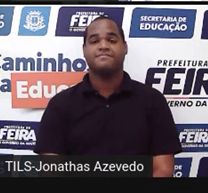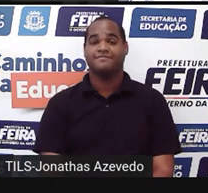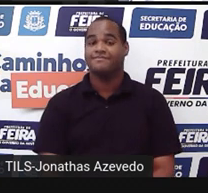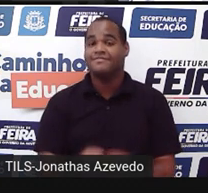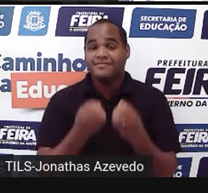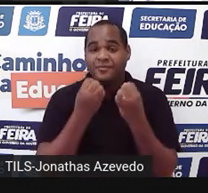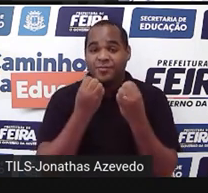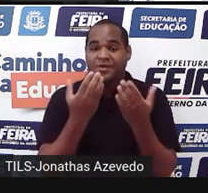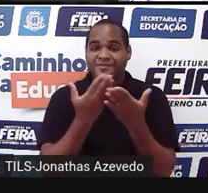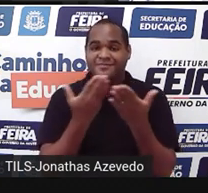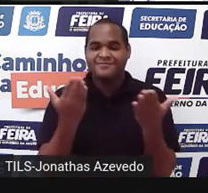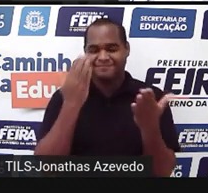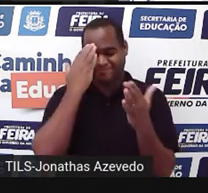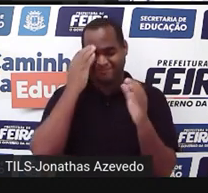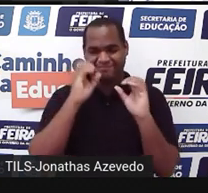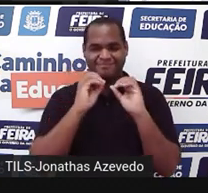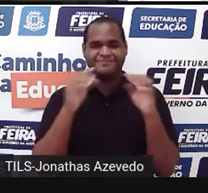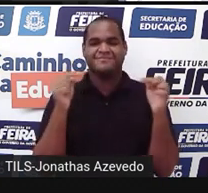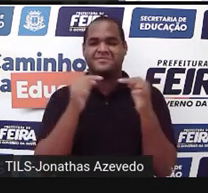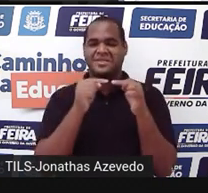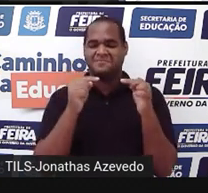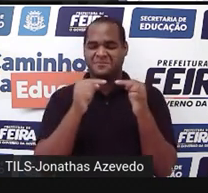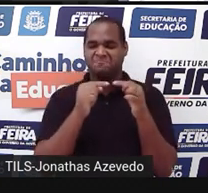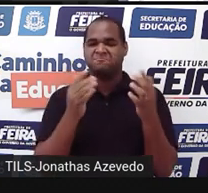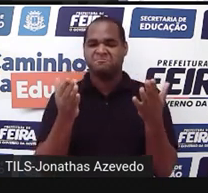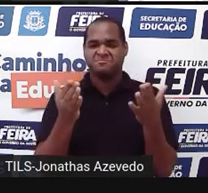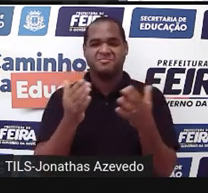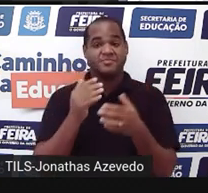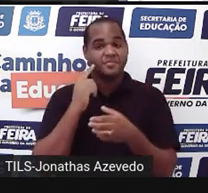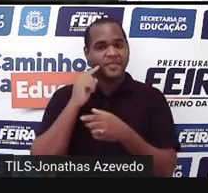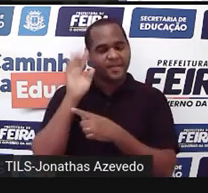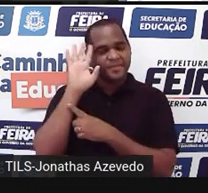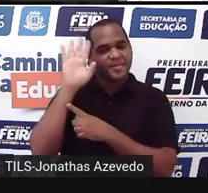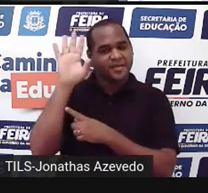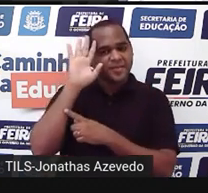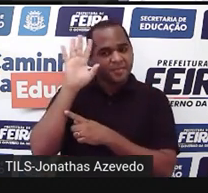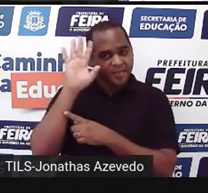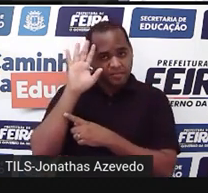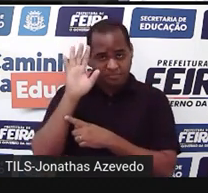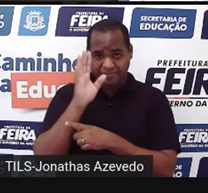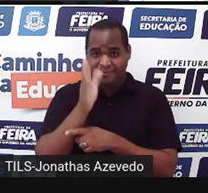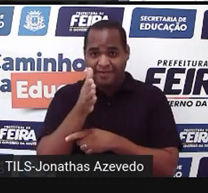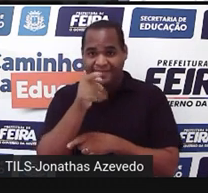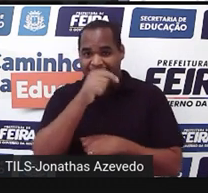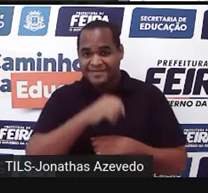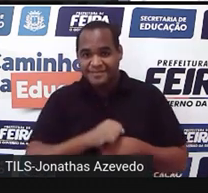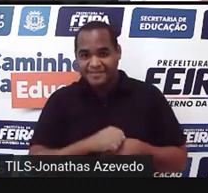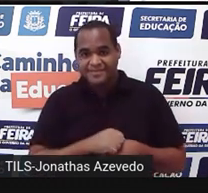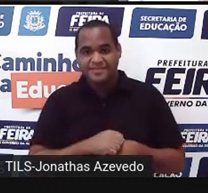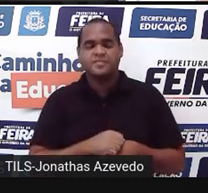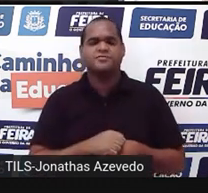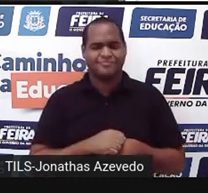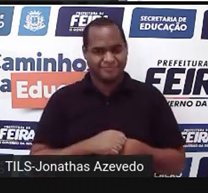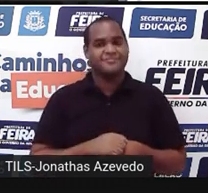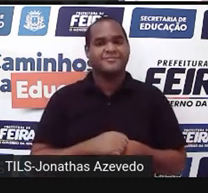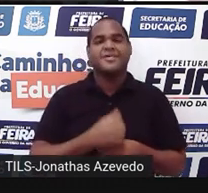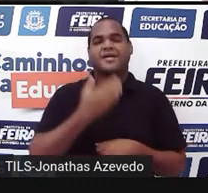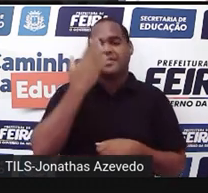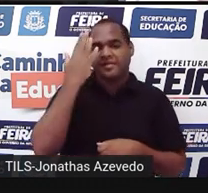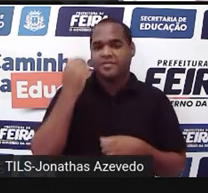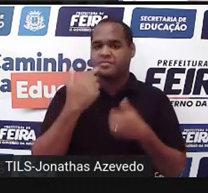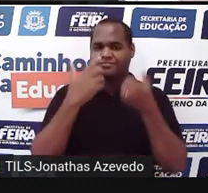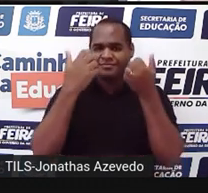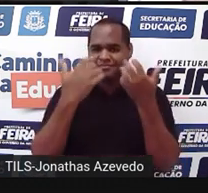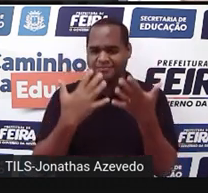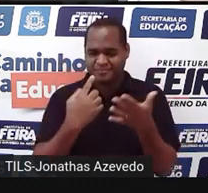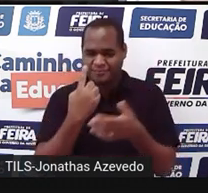bom, então é isso aí, né? Fez a sua reflexão, já sabe ali dizer